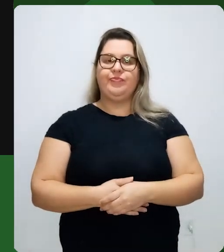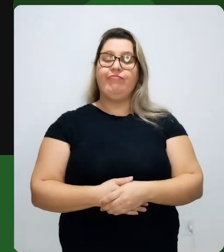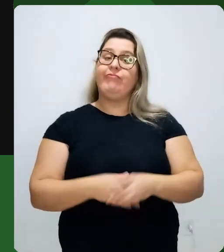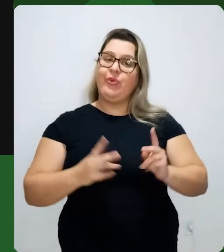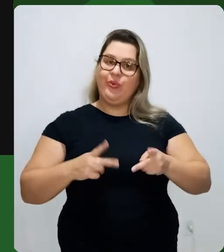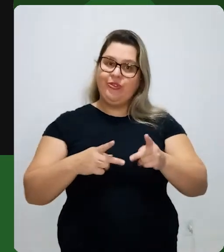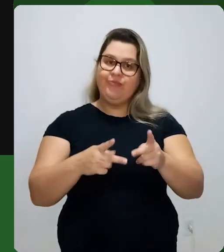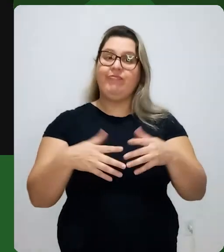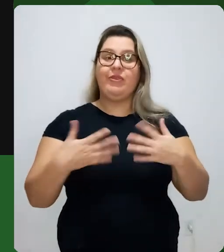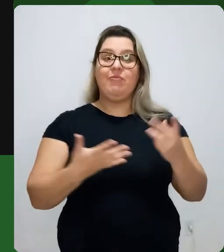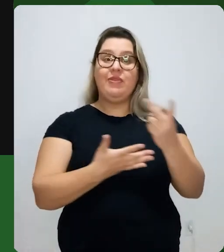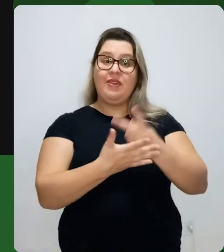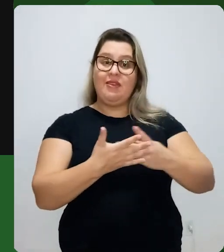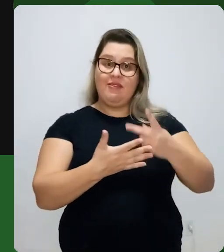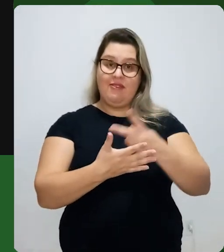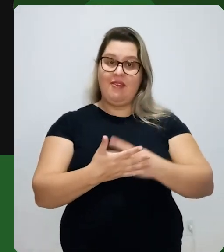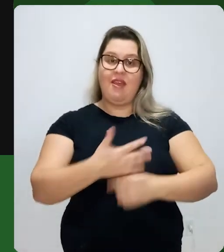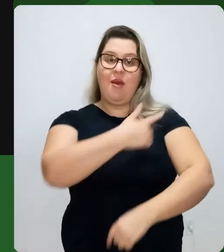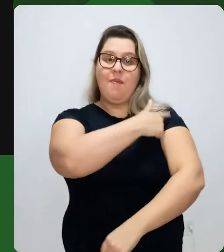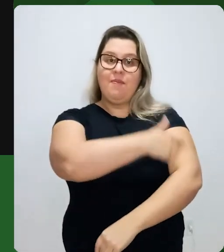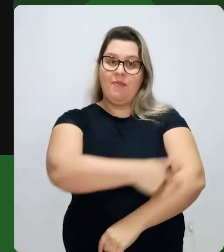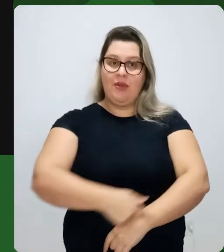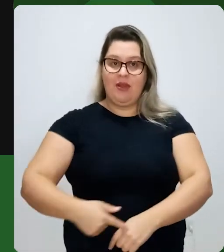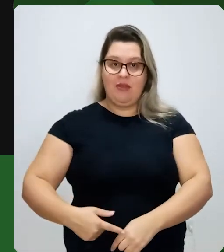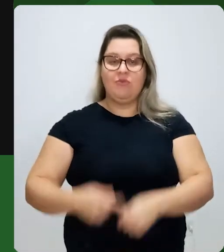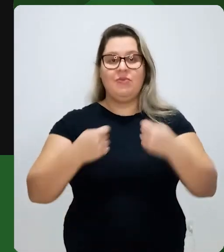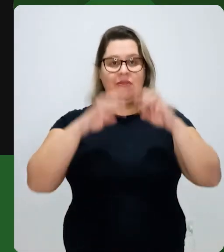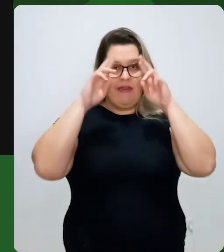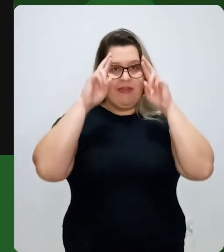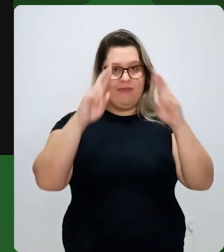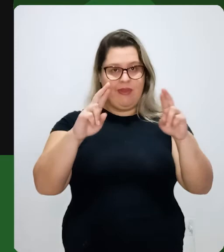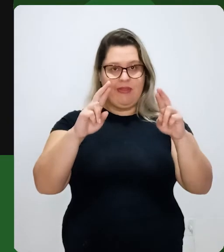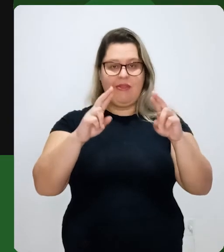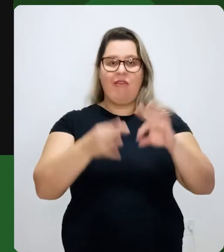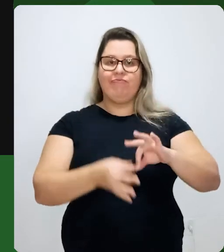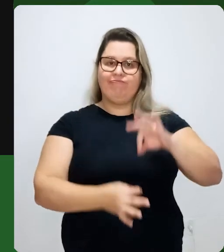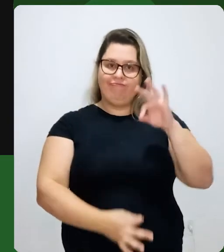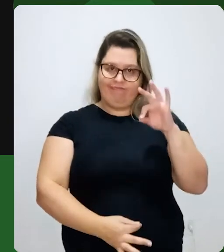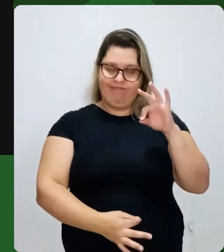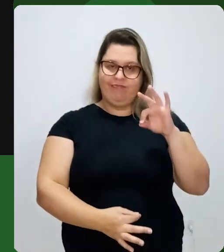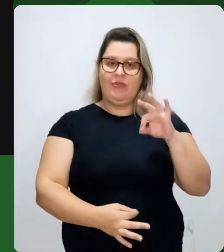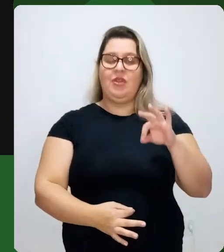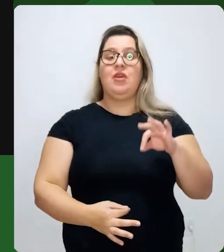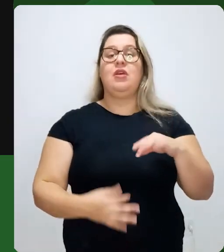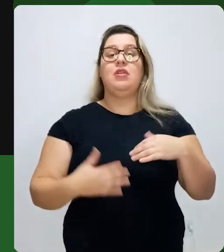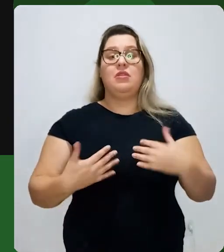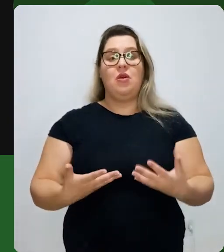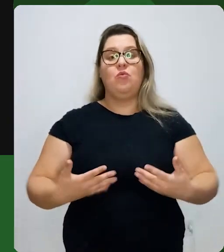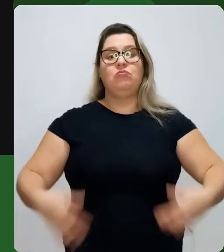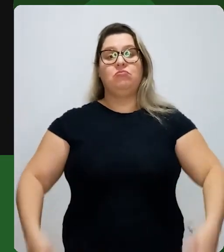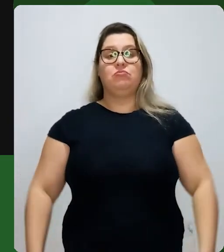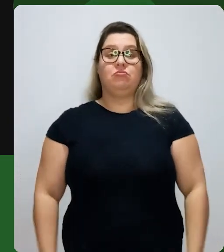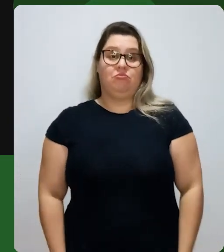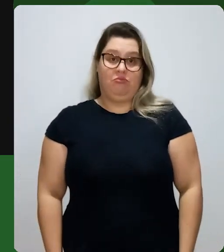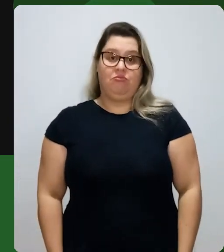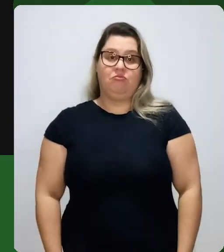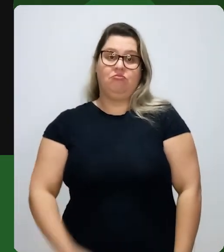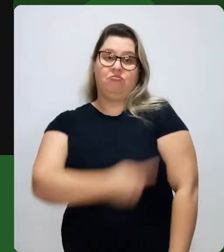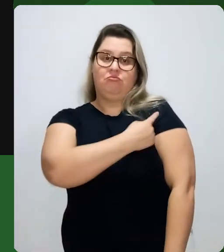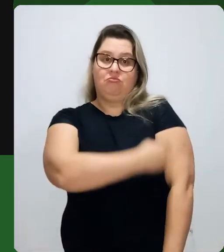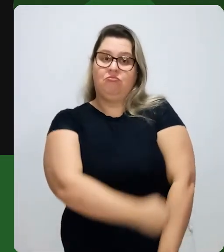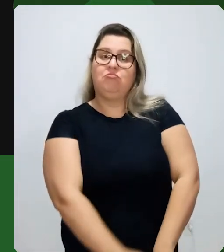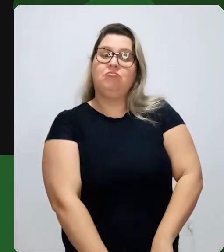continuando, então, para desenhar os braços, precisamos respeitar as medidas. O cotovelo descansado, ou seja, ereto,